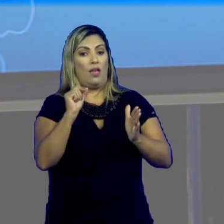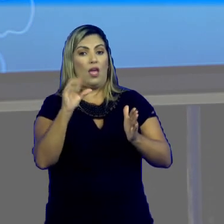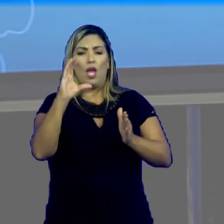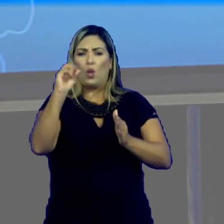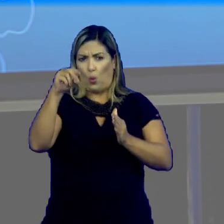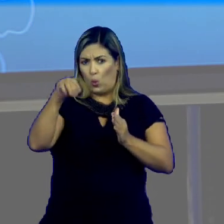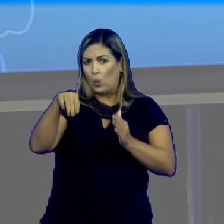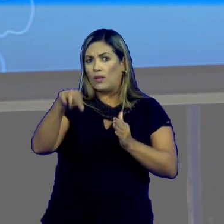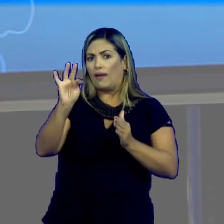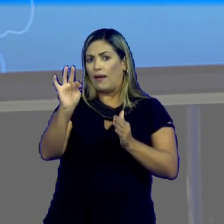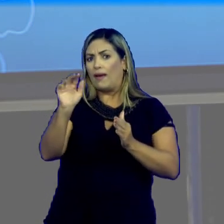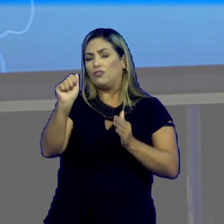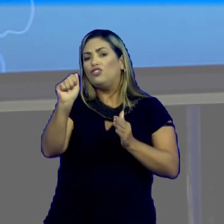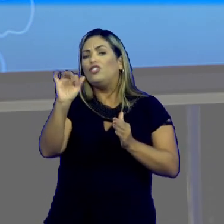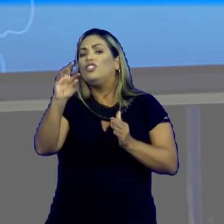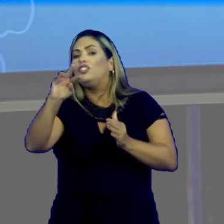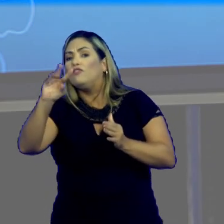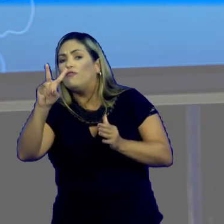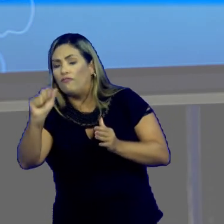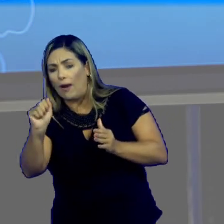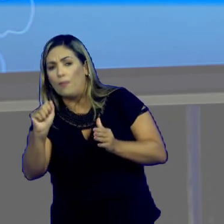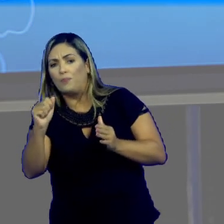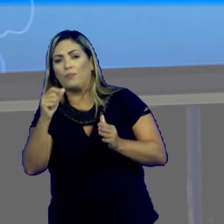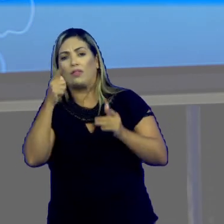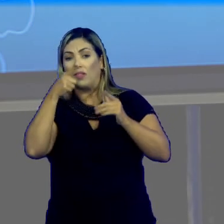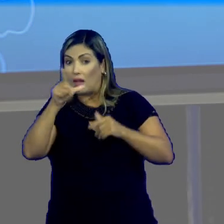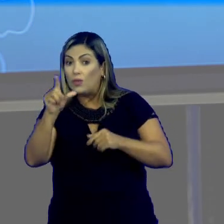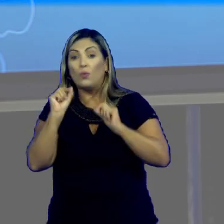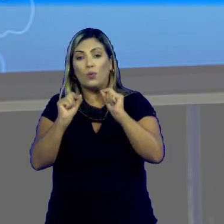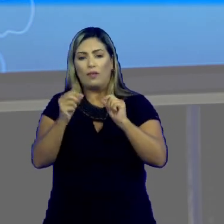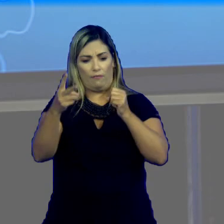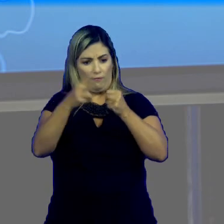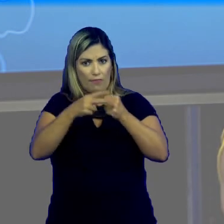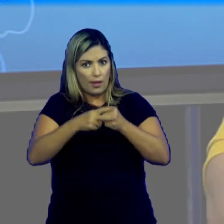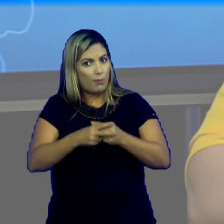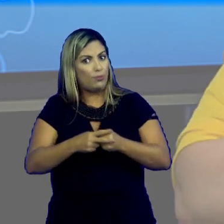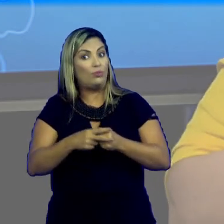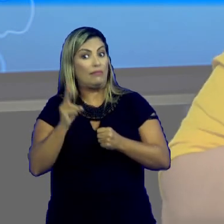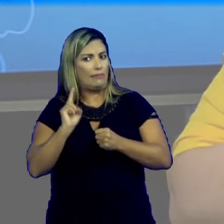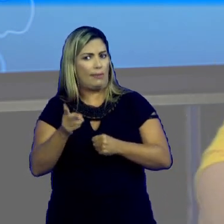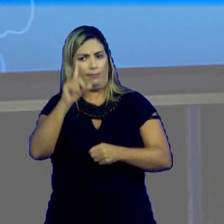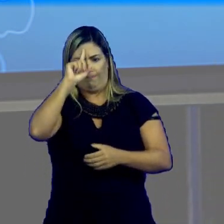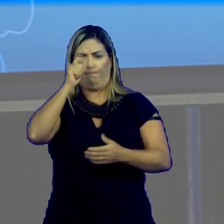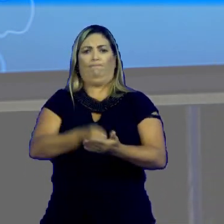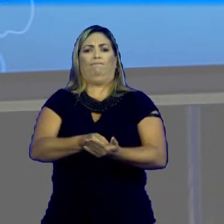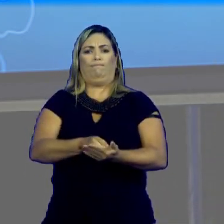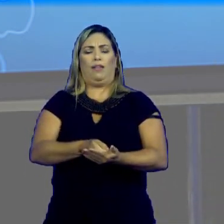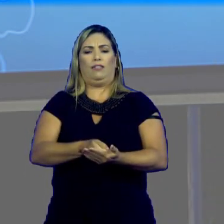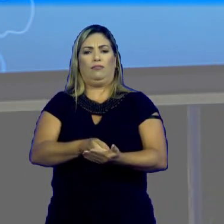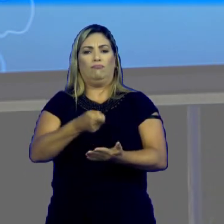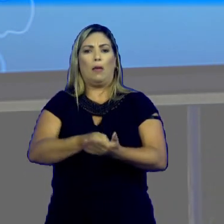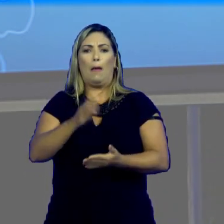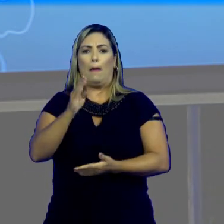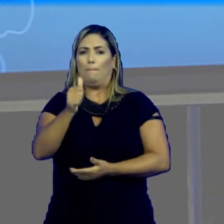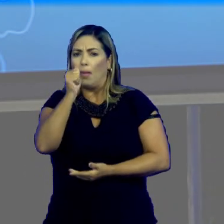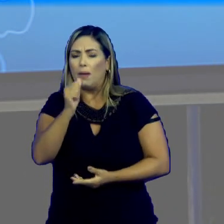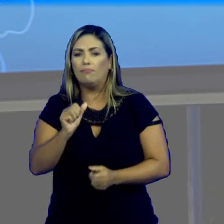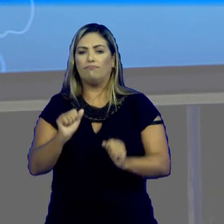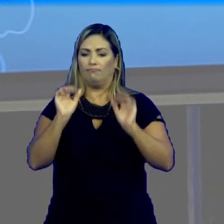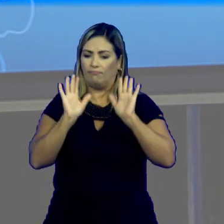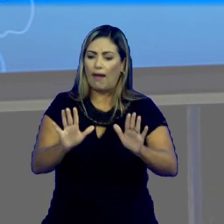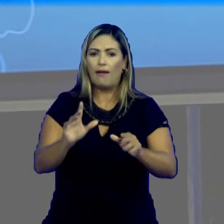conativa ou apelativa da língua, Os verbos aparecem normalmente no imperativo, beba,